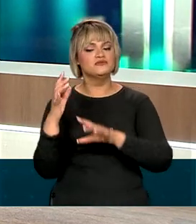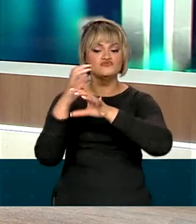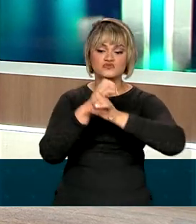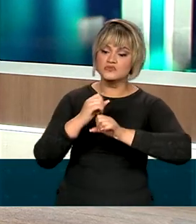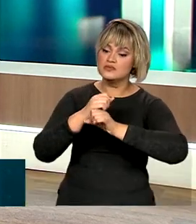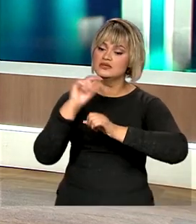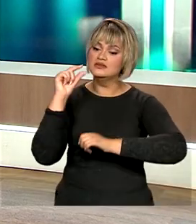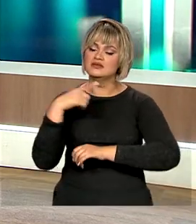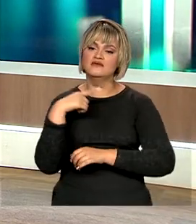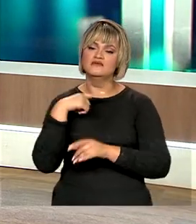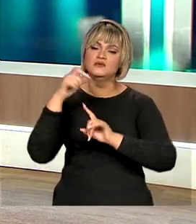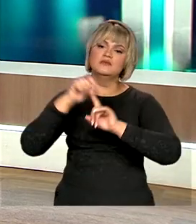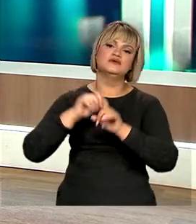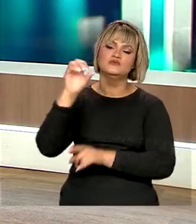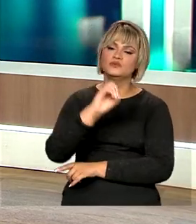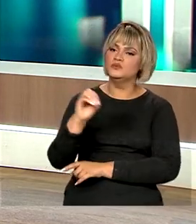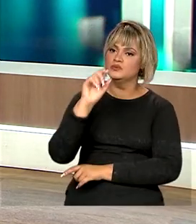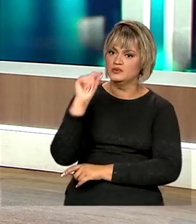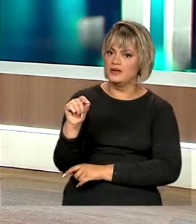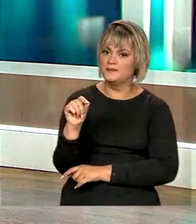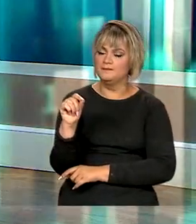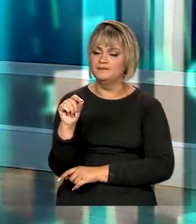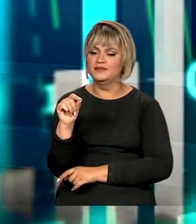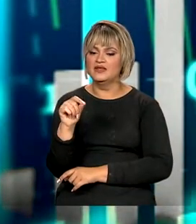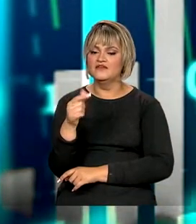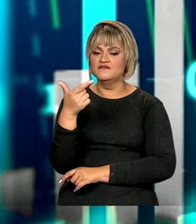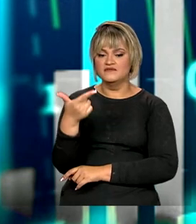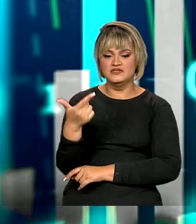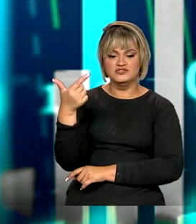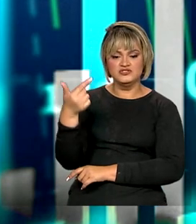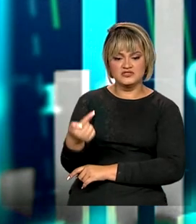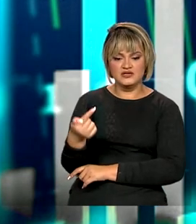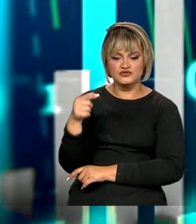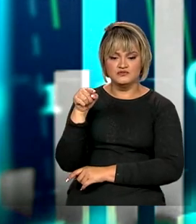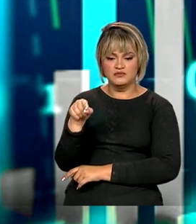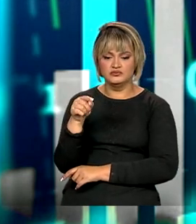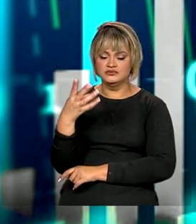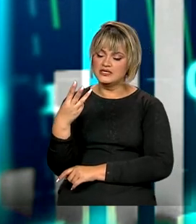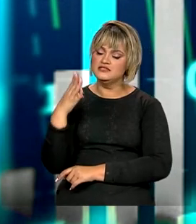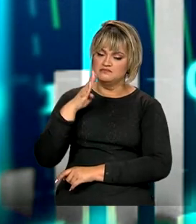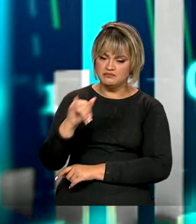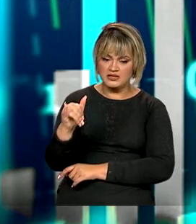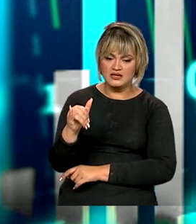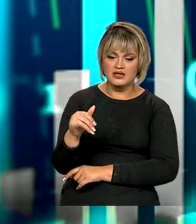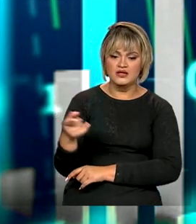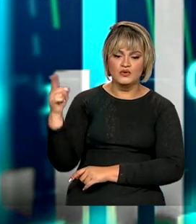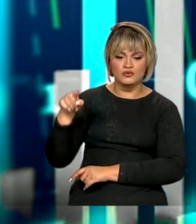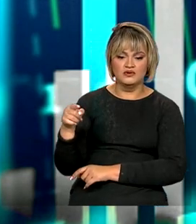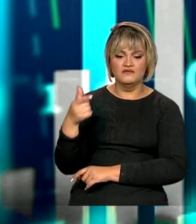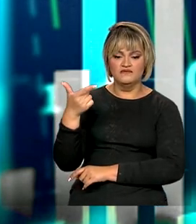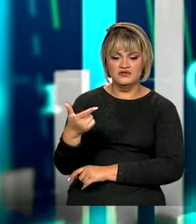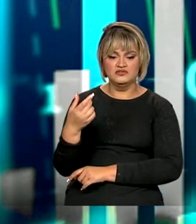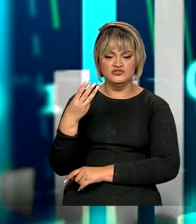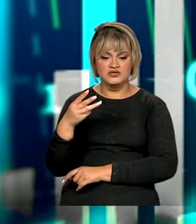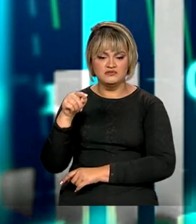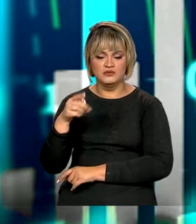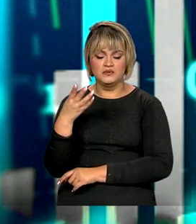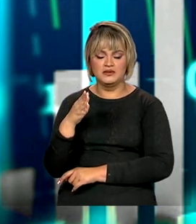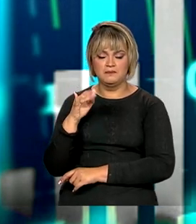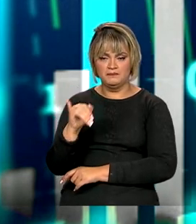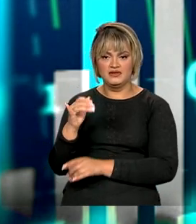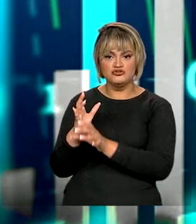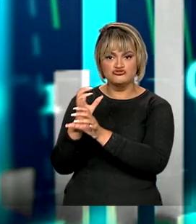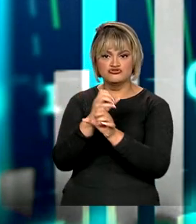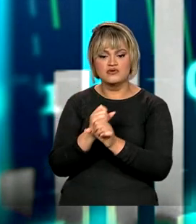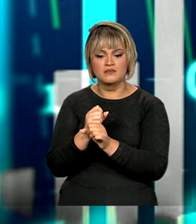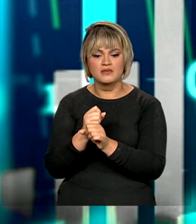comercial no mês de outubro? Nós tivemos exportações de 27,3 bilhões e importações de 23,4 bilhões, gerando um saldo,